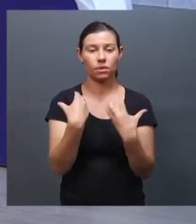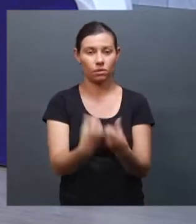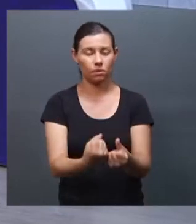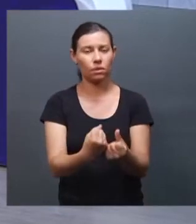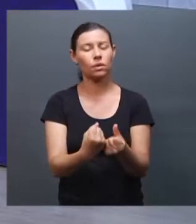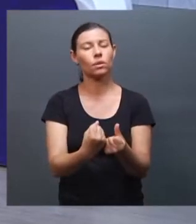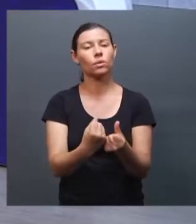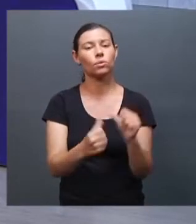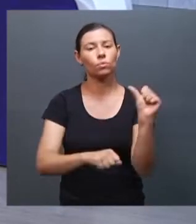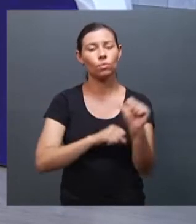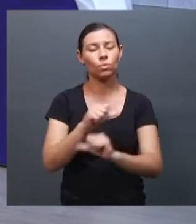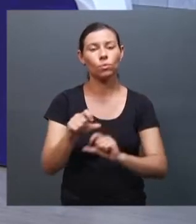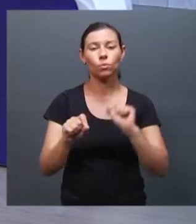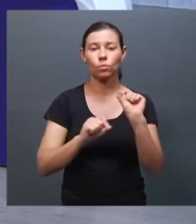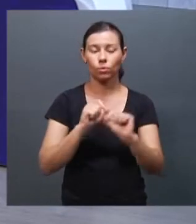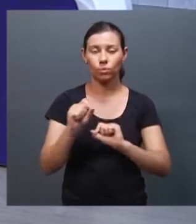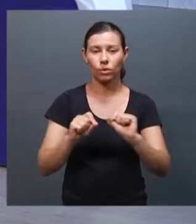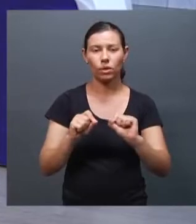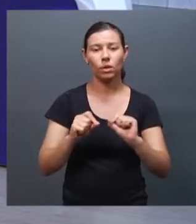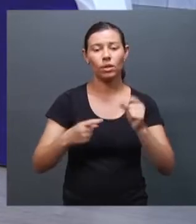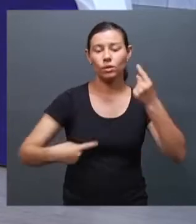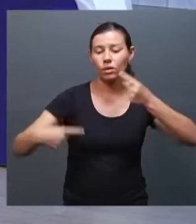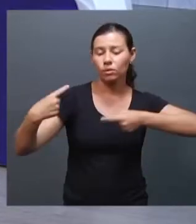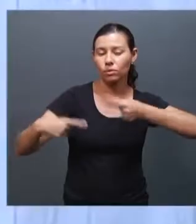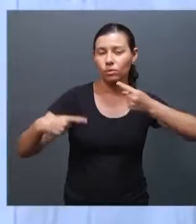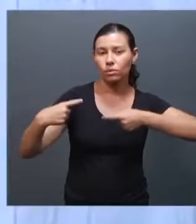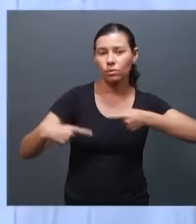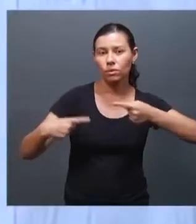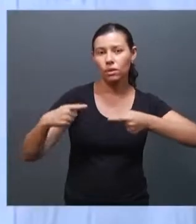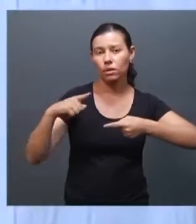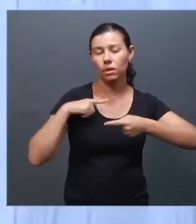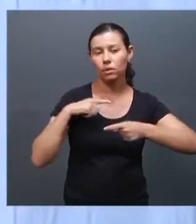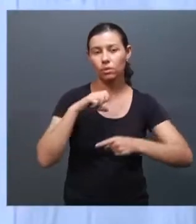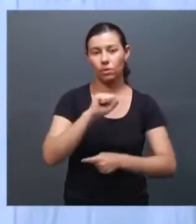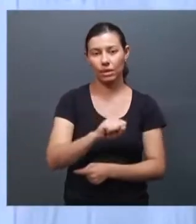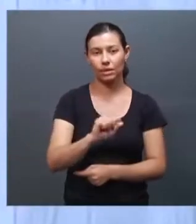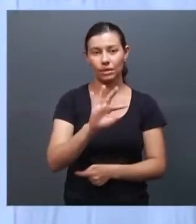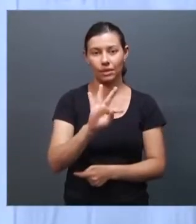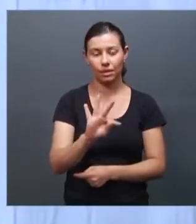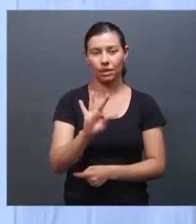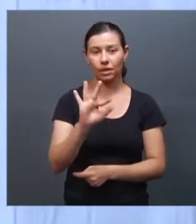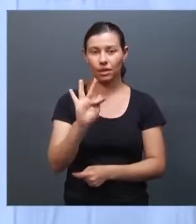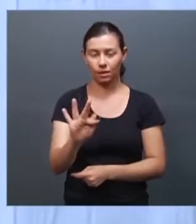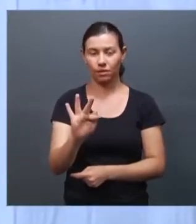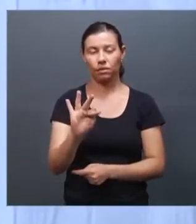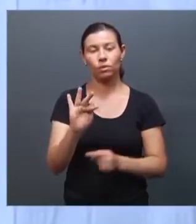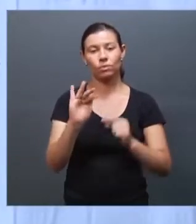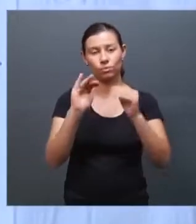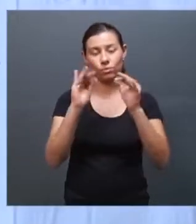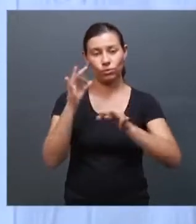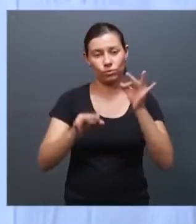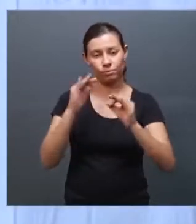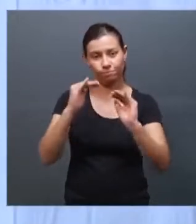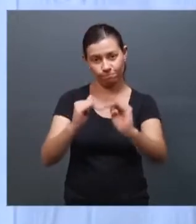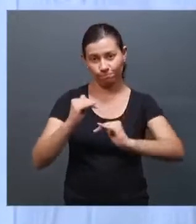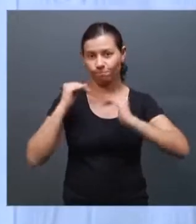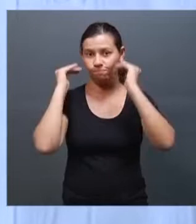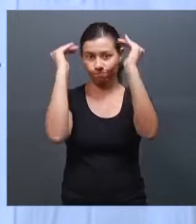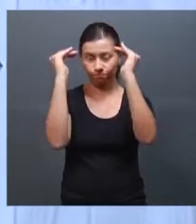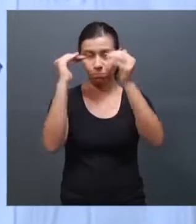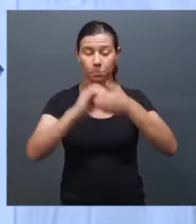criminalização e por que que está sendo discutido no Supremo? A discussão no Supremo, ela se dá devido a uma omissão